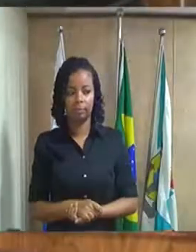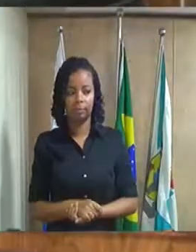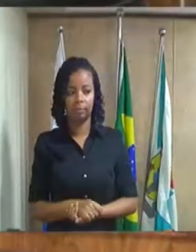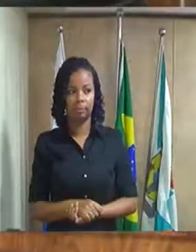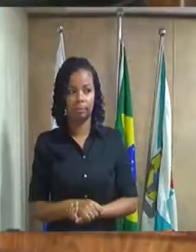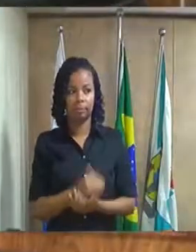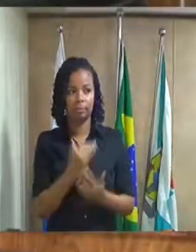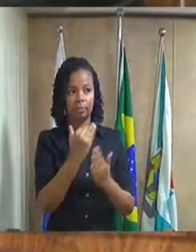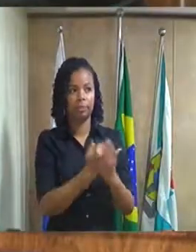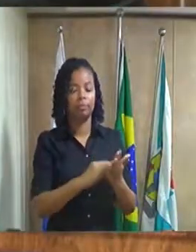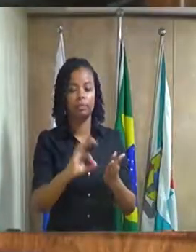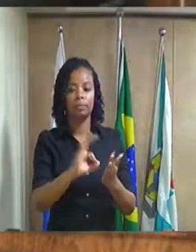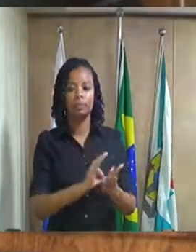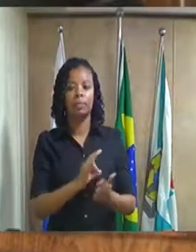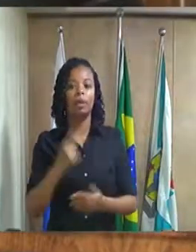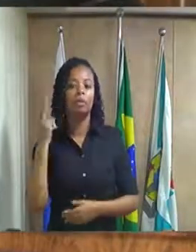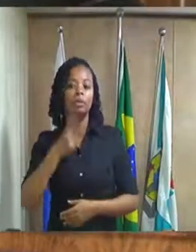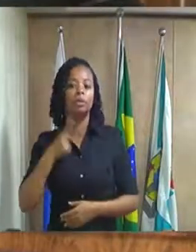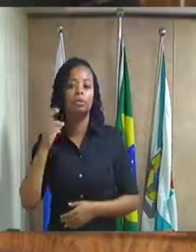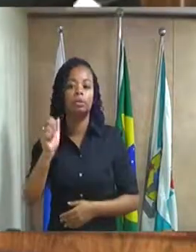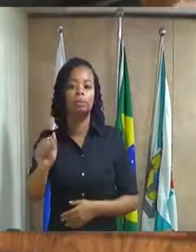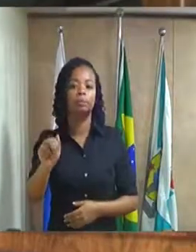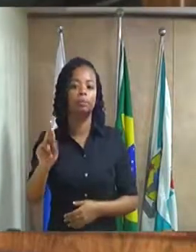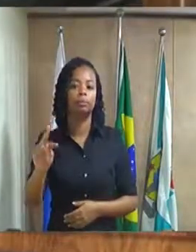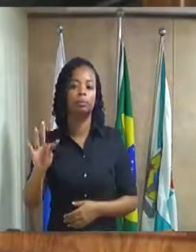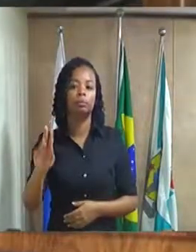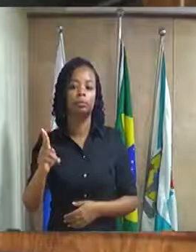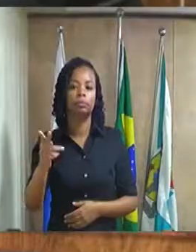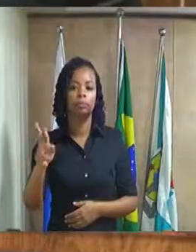Por ordem de inscrição, vereador Arthur Monteiro.